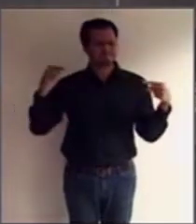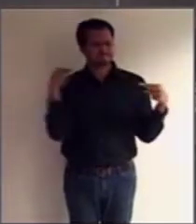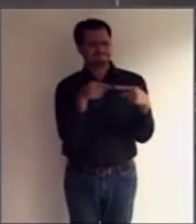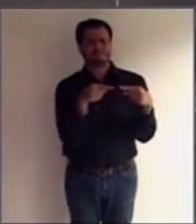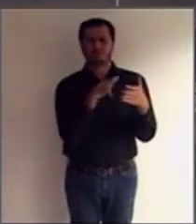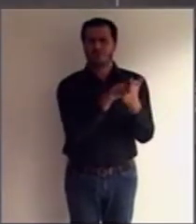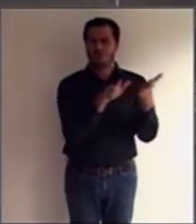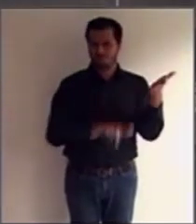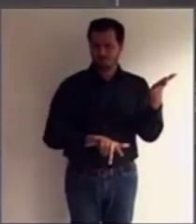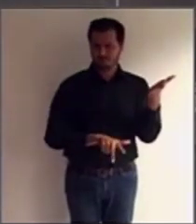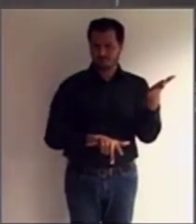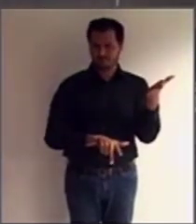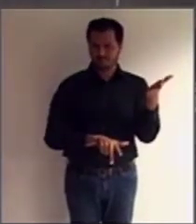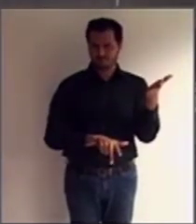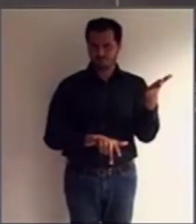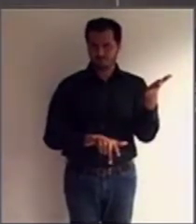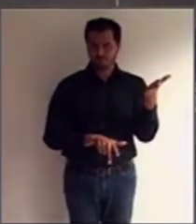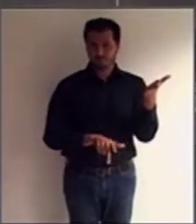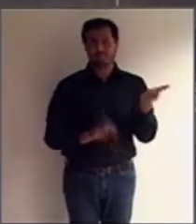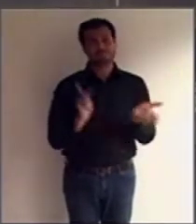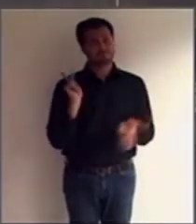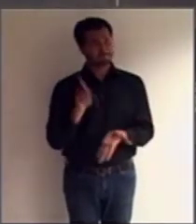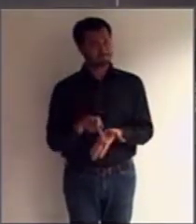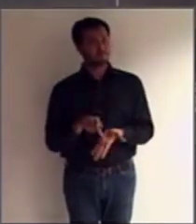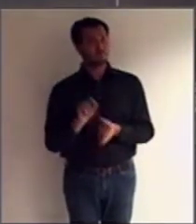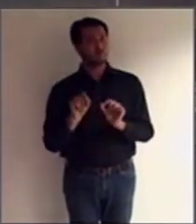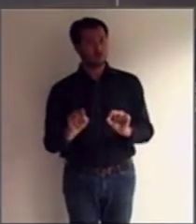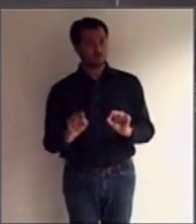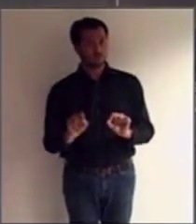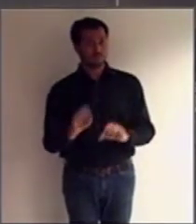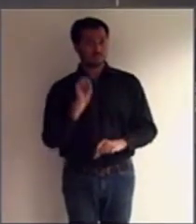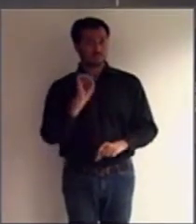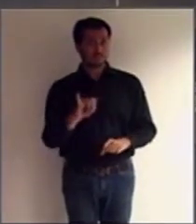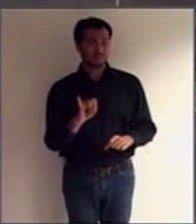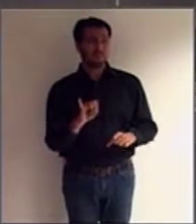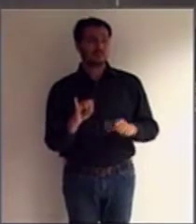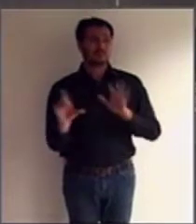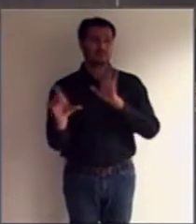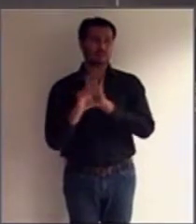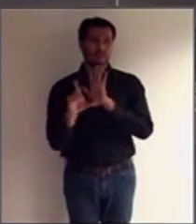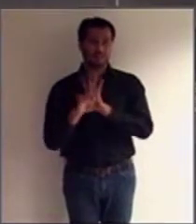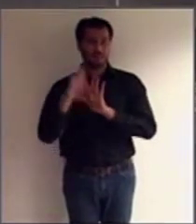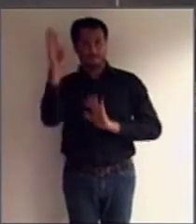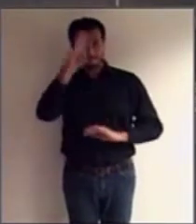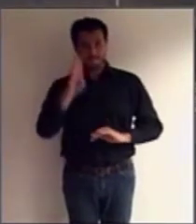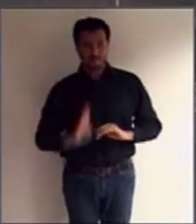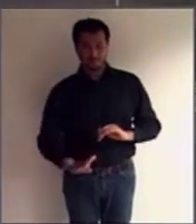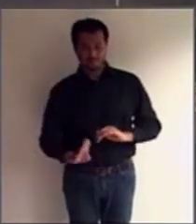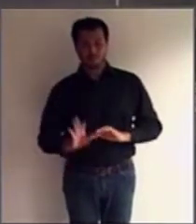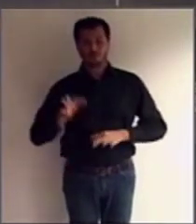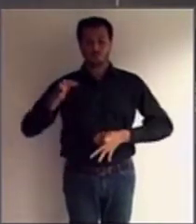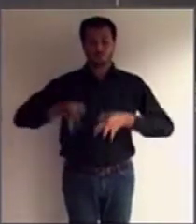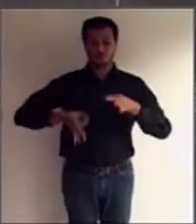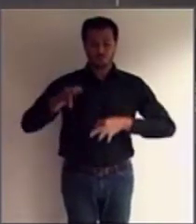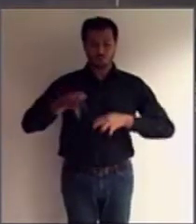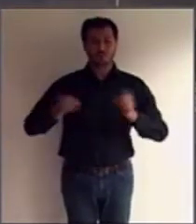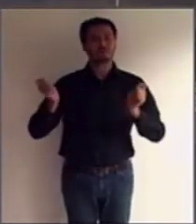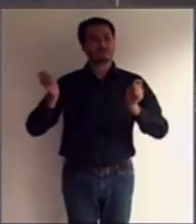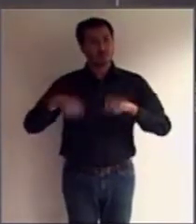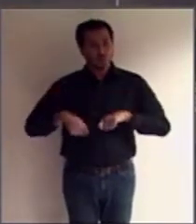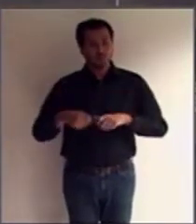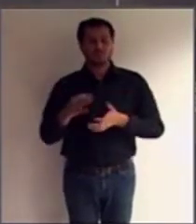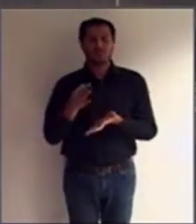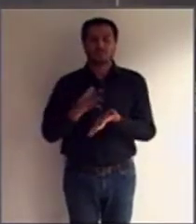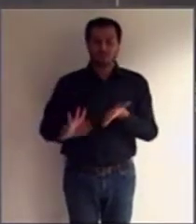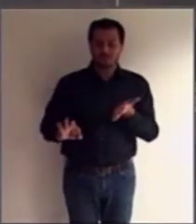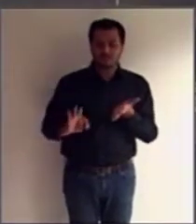Aliás, se não houvesse esse artigo na lei brasileira dizendo que o juiz poderá assinar os limites